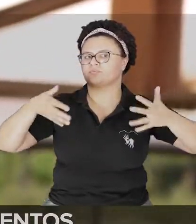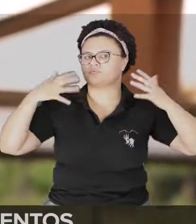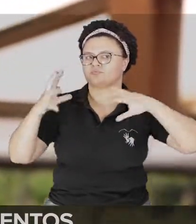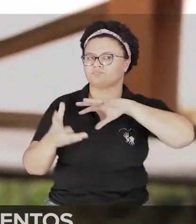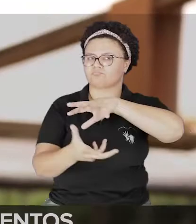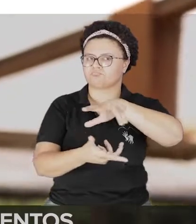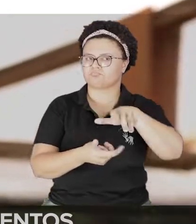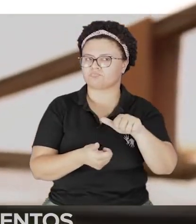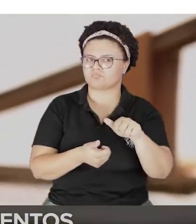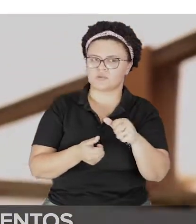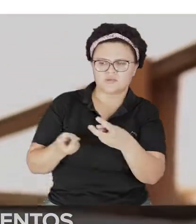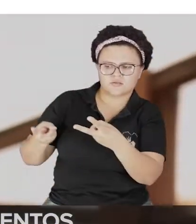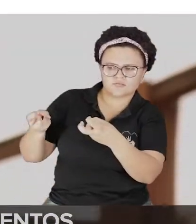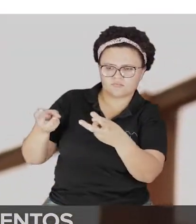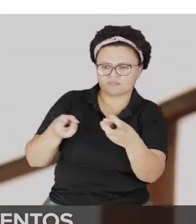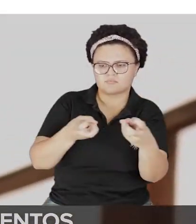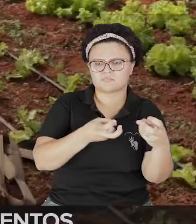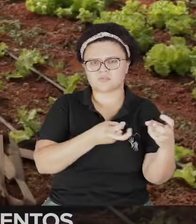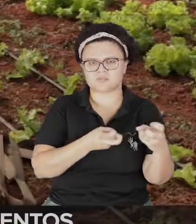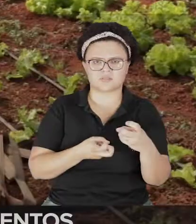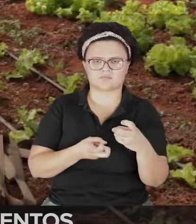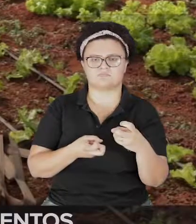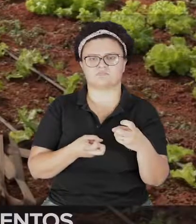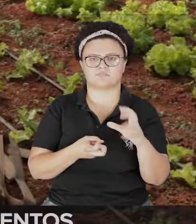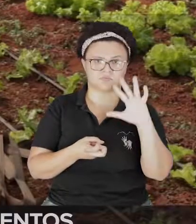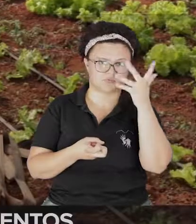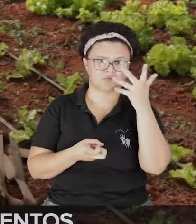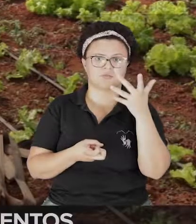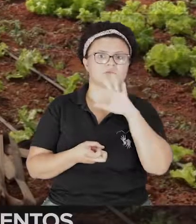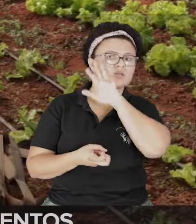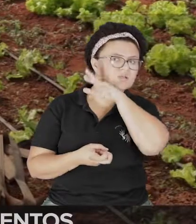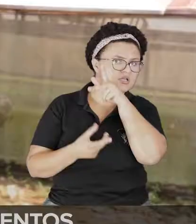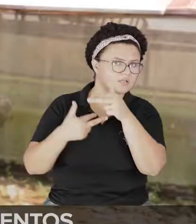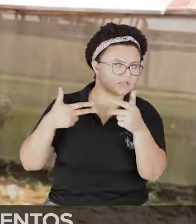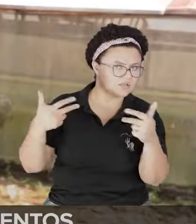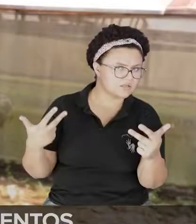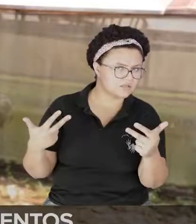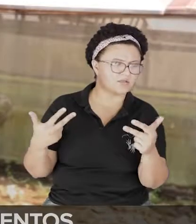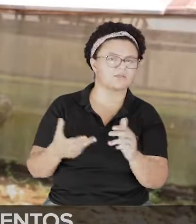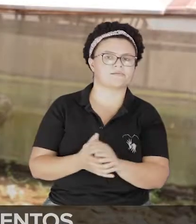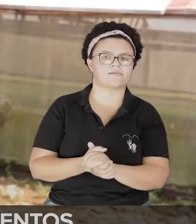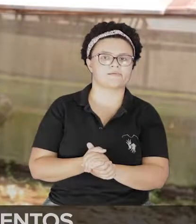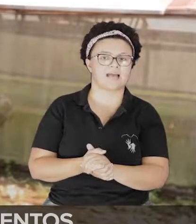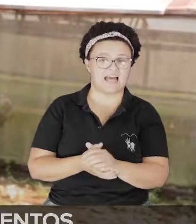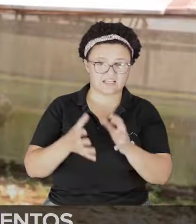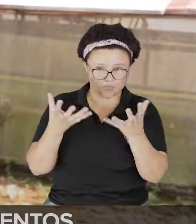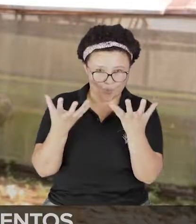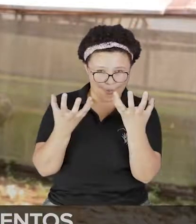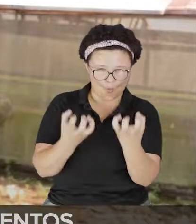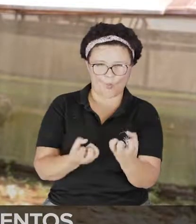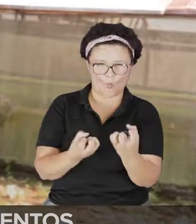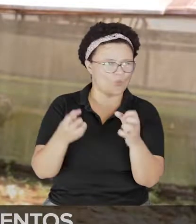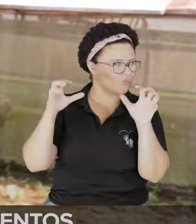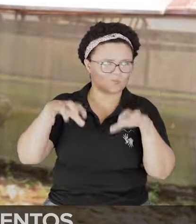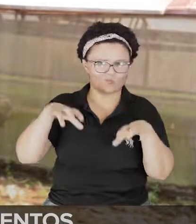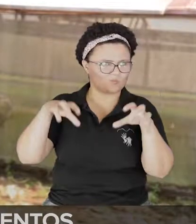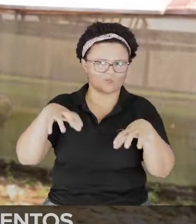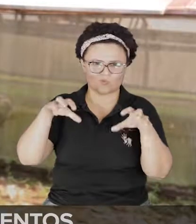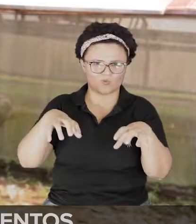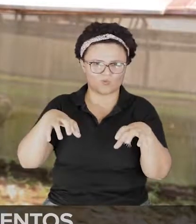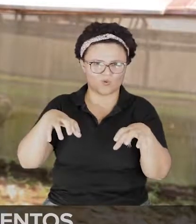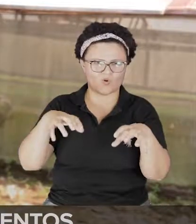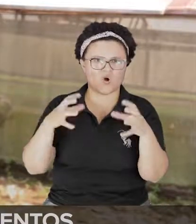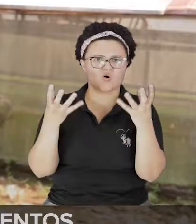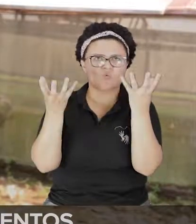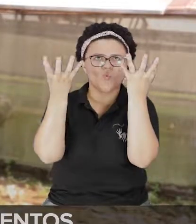pragas que aparecem, de forma natural e menos agressiva ao solo. Na época da seca, que não chove, a umidade é